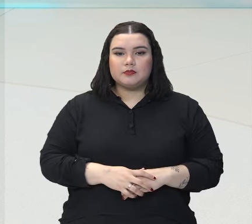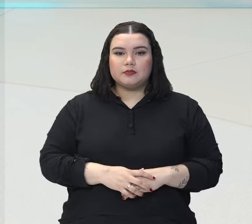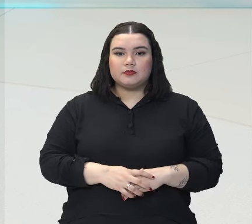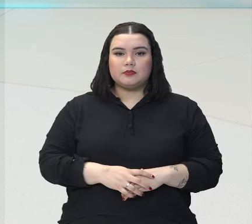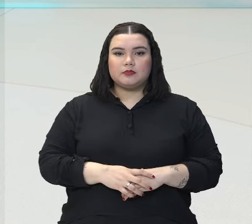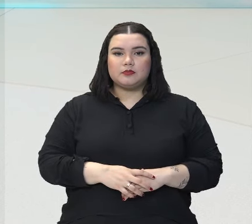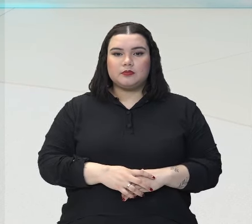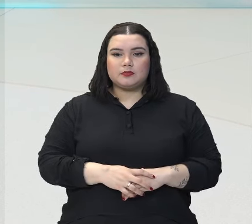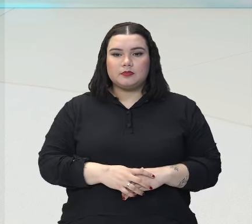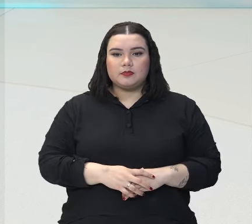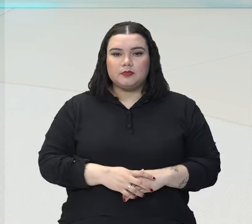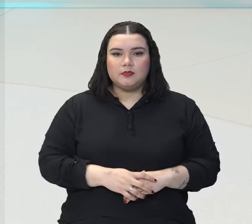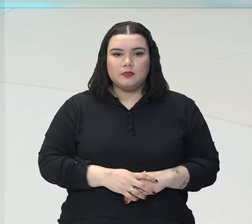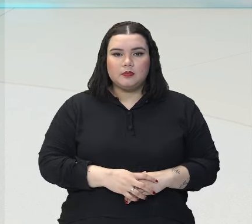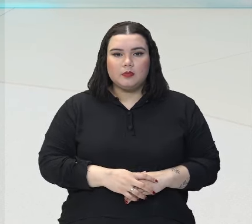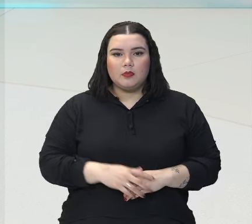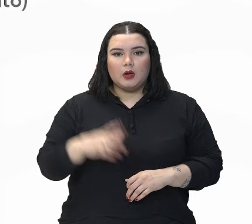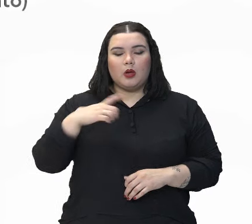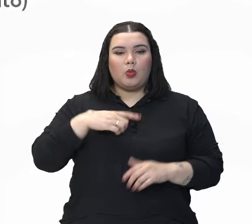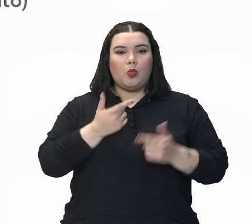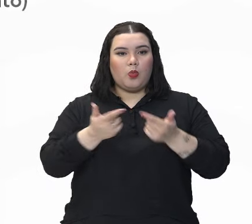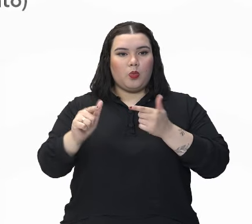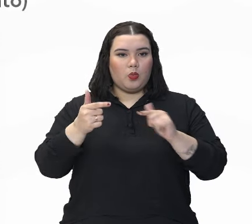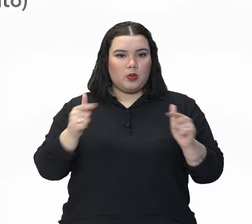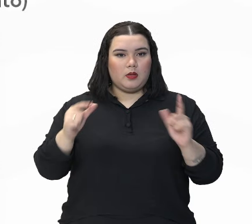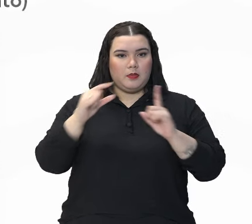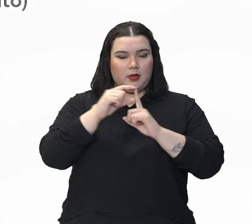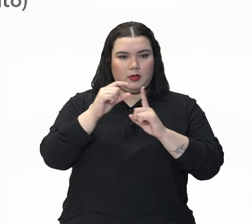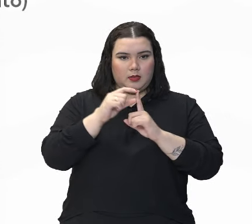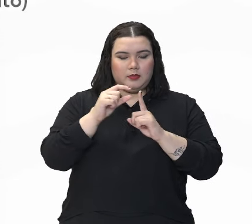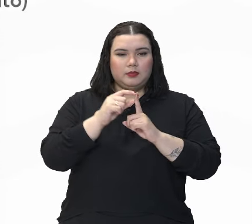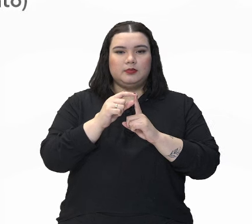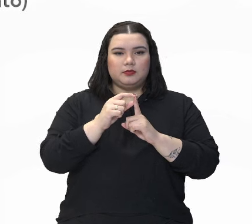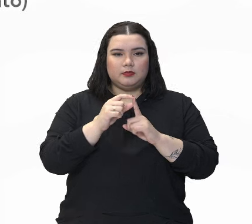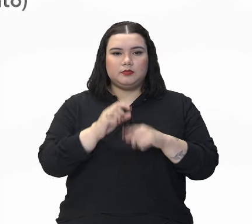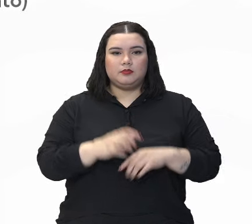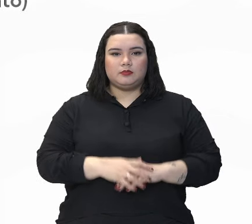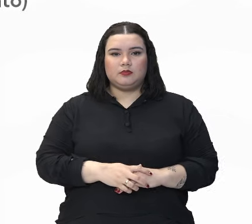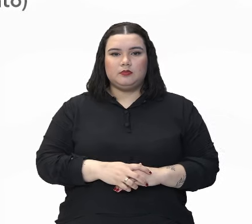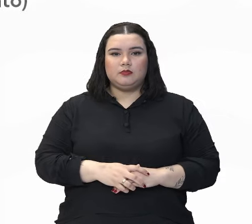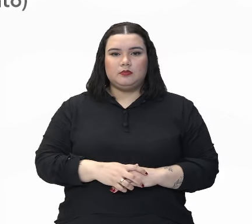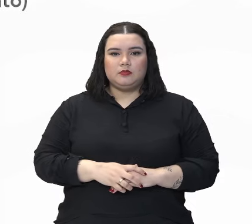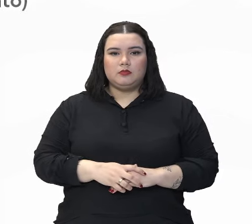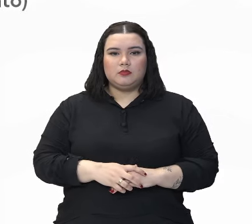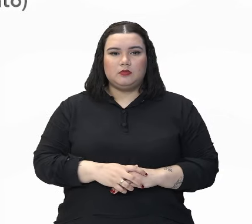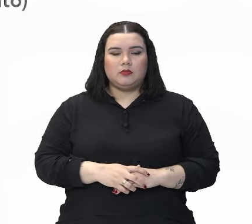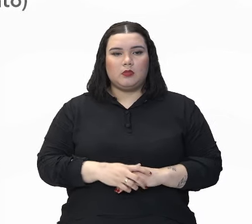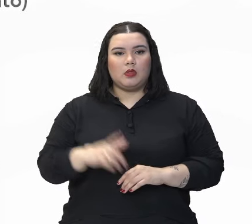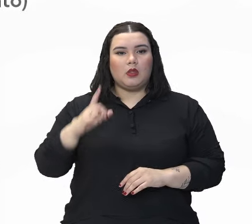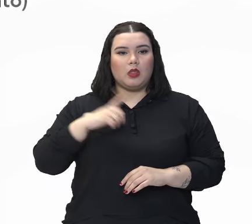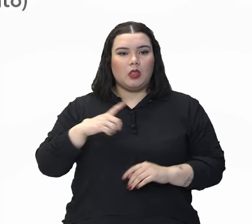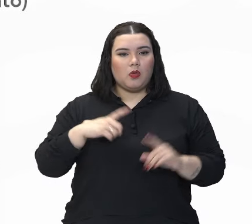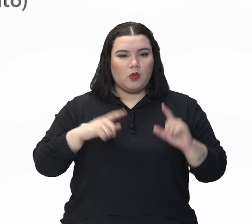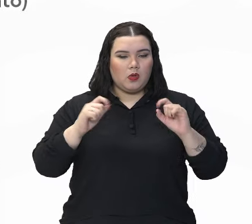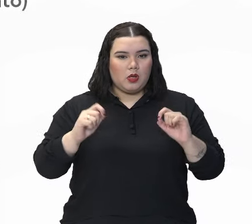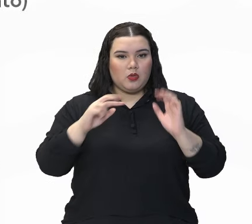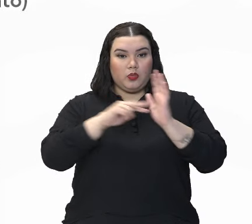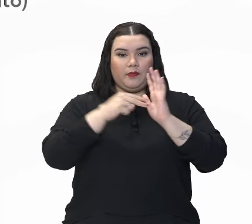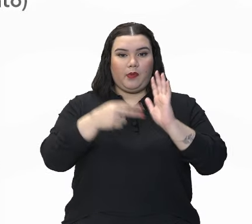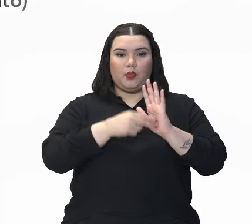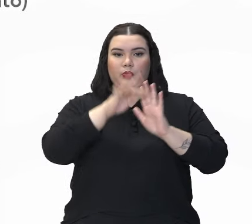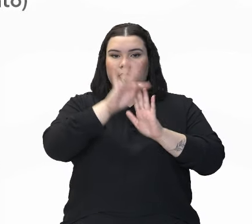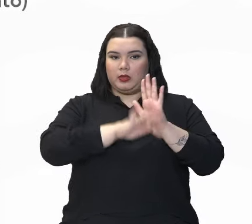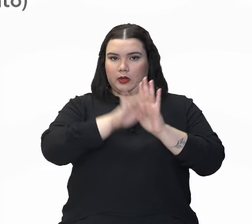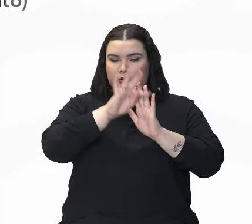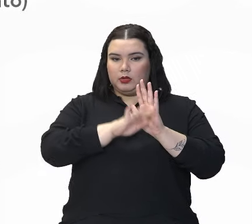aqui mais algumas palavras que vão dar nesse sentido dentro de um texto